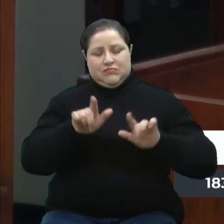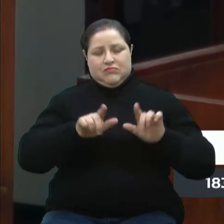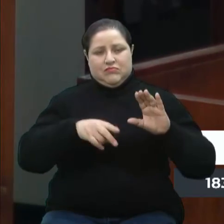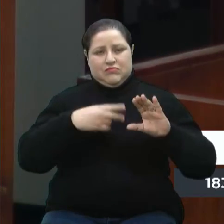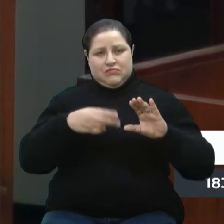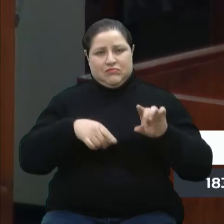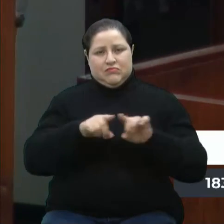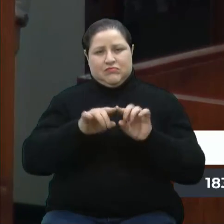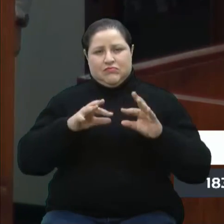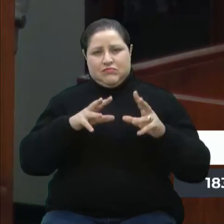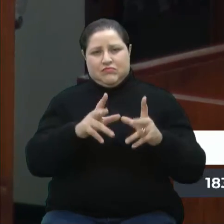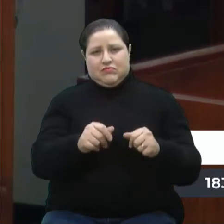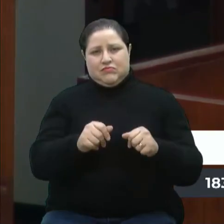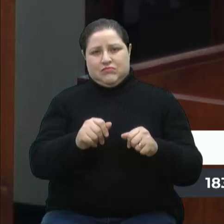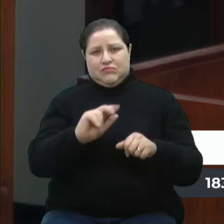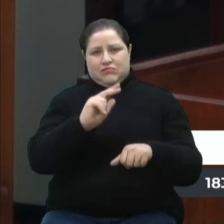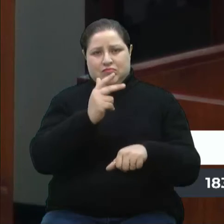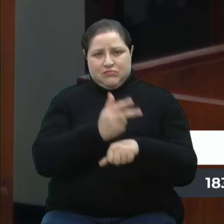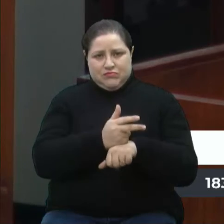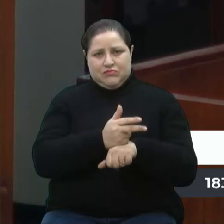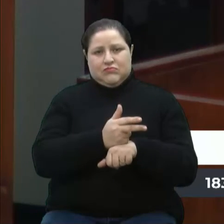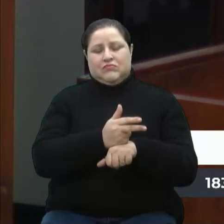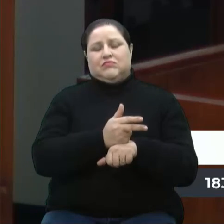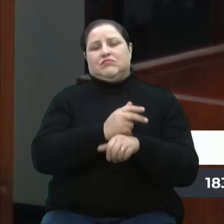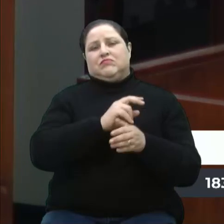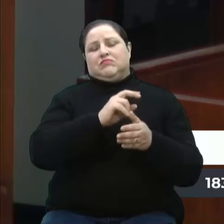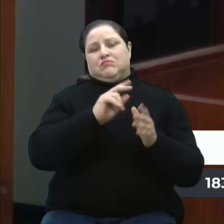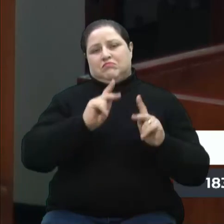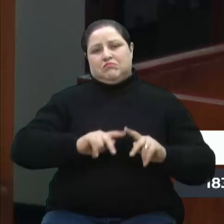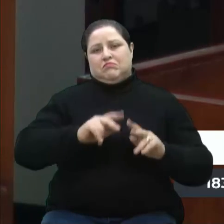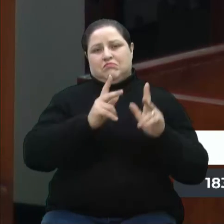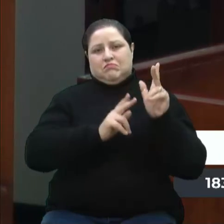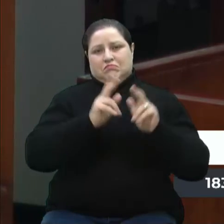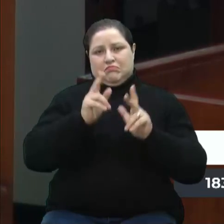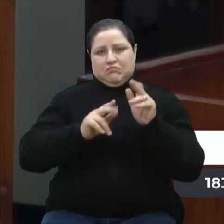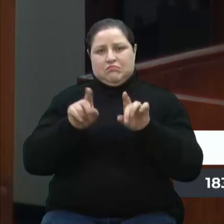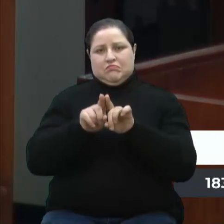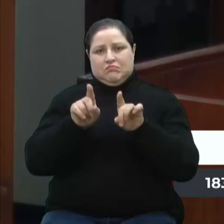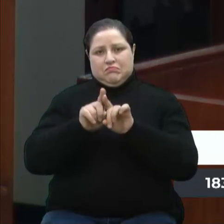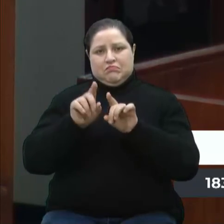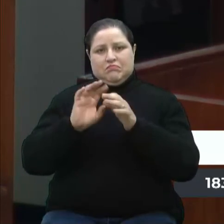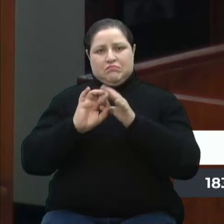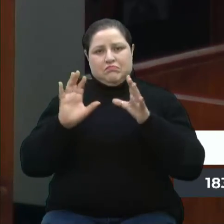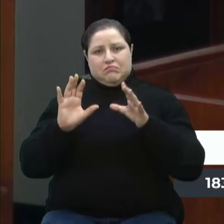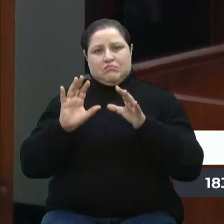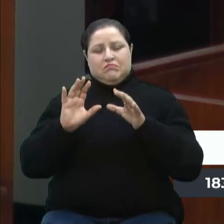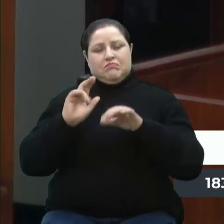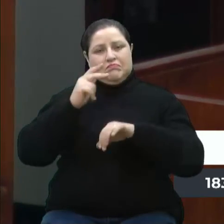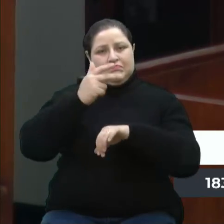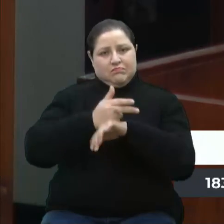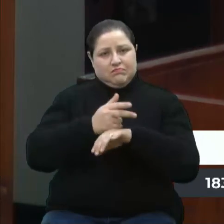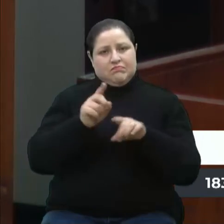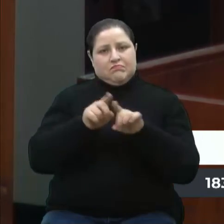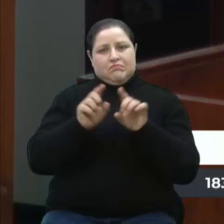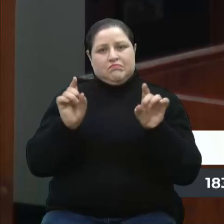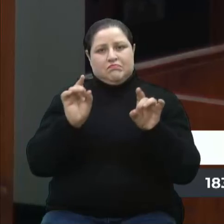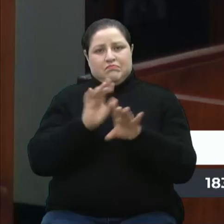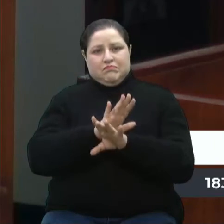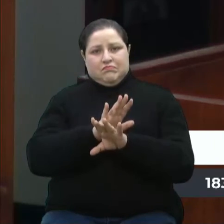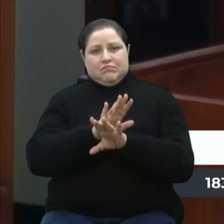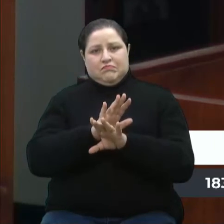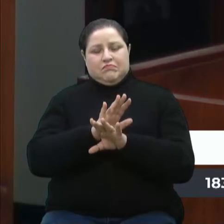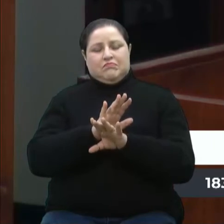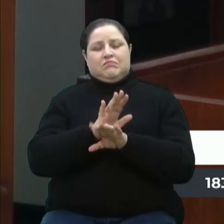cinegrafistas e editores, que têm nos permitido as gravações e a finalização do material, que, aliás, tem sido super